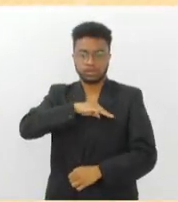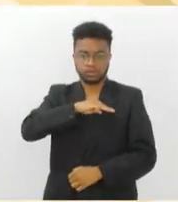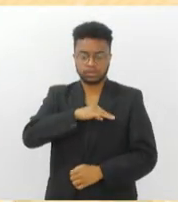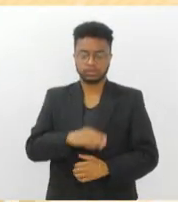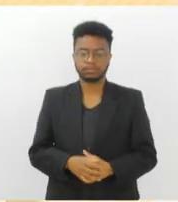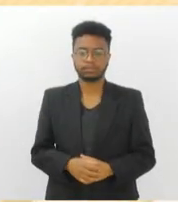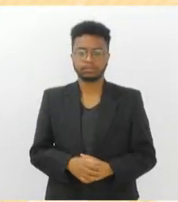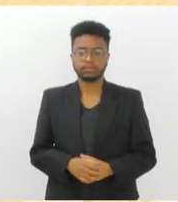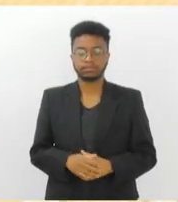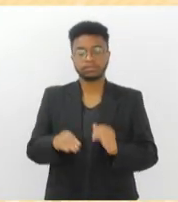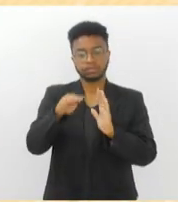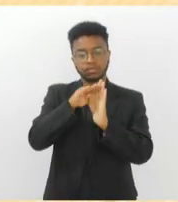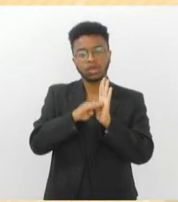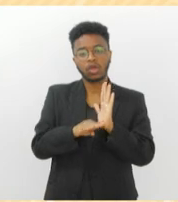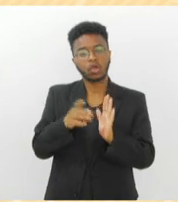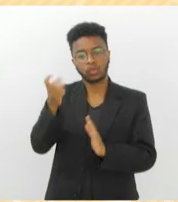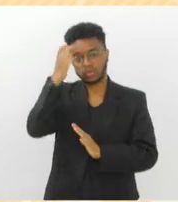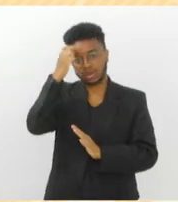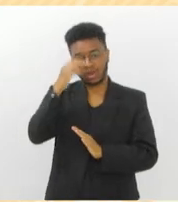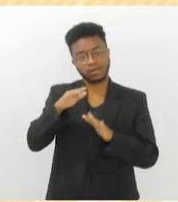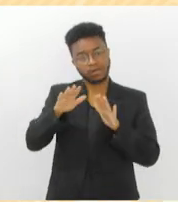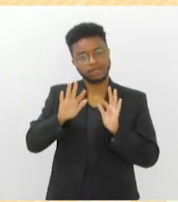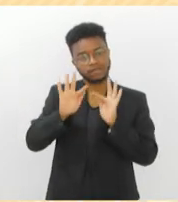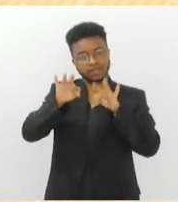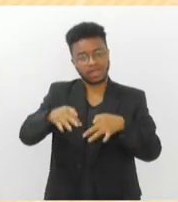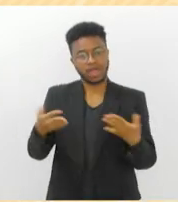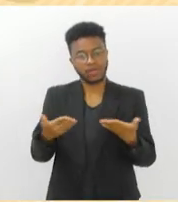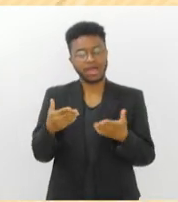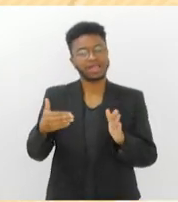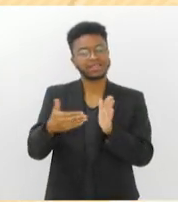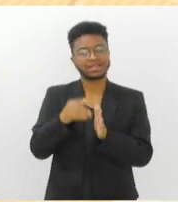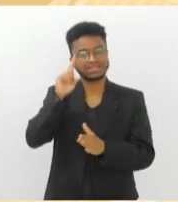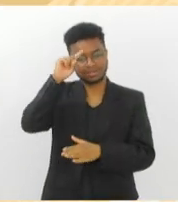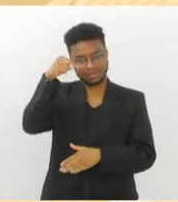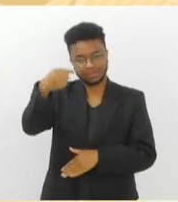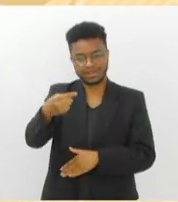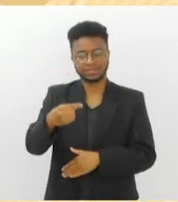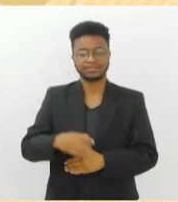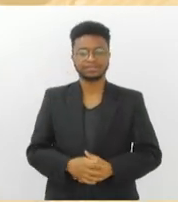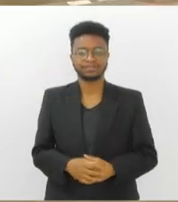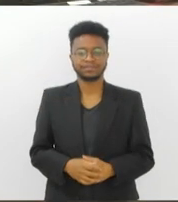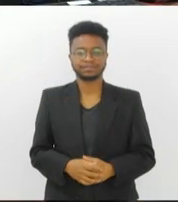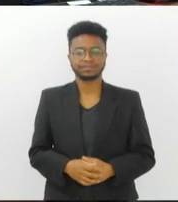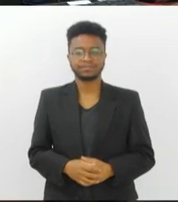A Agenda Cultural fica por aqui, até semana que vem. TV Alerje, o canal do povo.